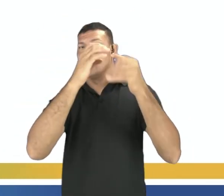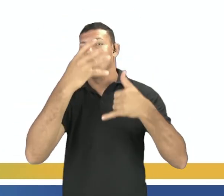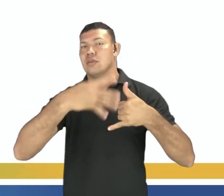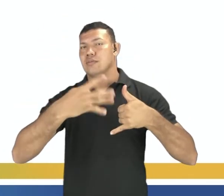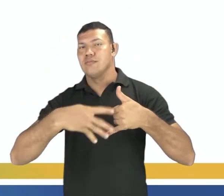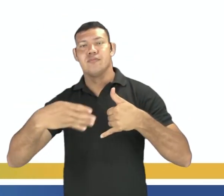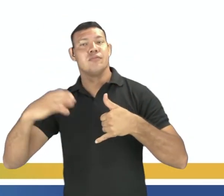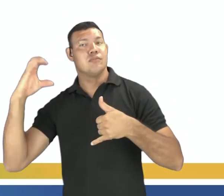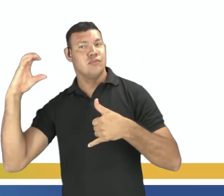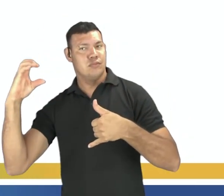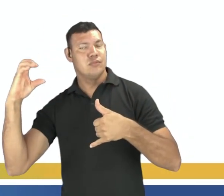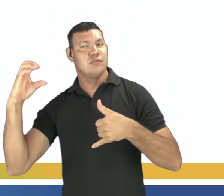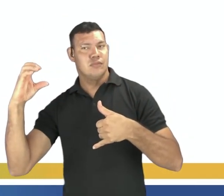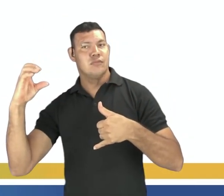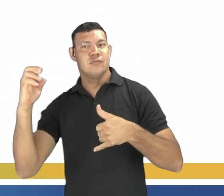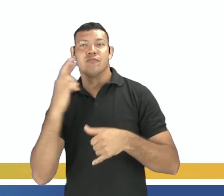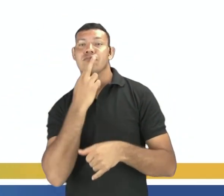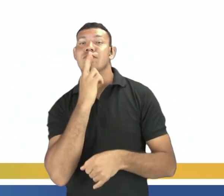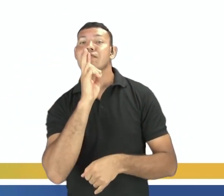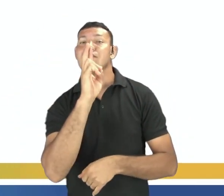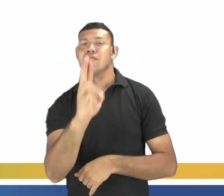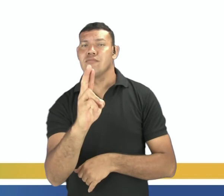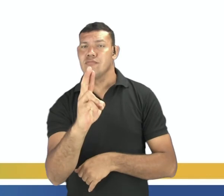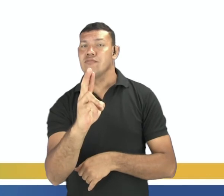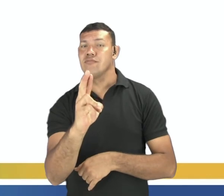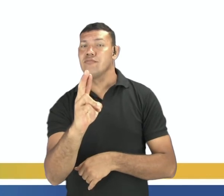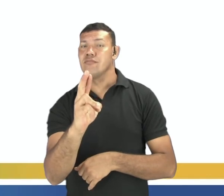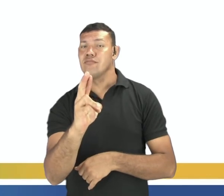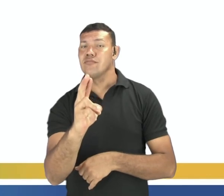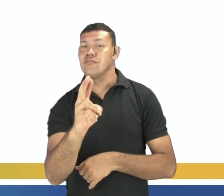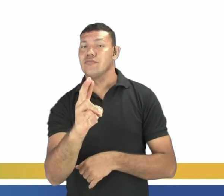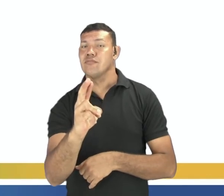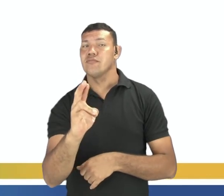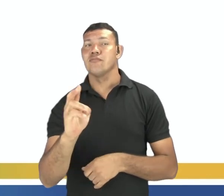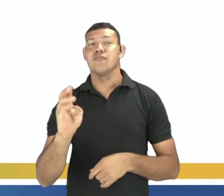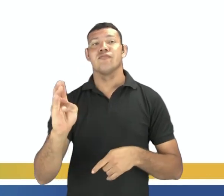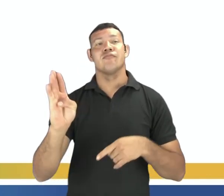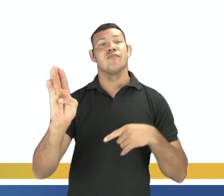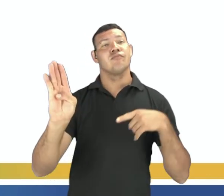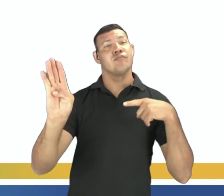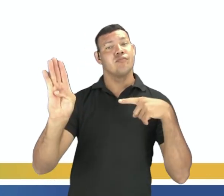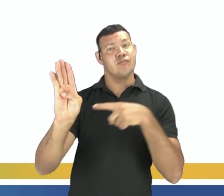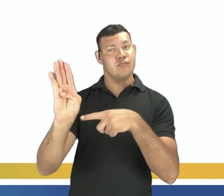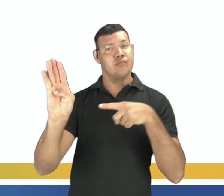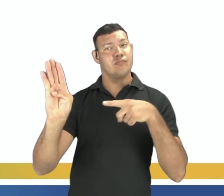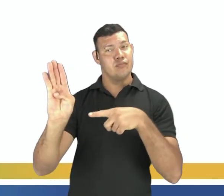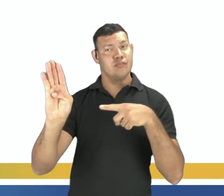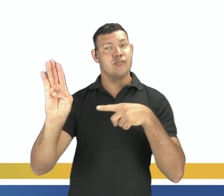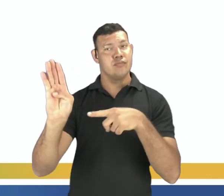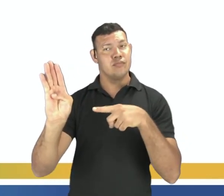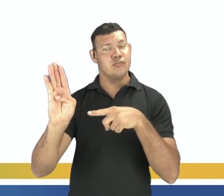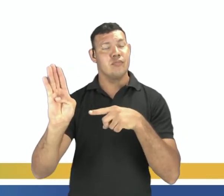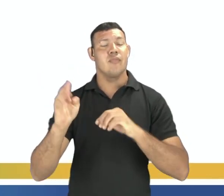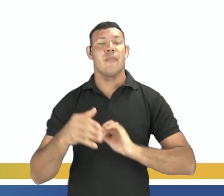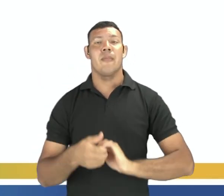Nesse caso, a resposta é certa, alternativa B. E aí, pessoal,